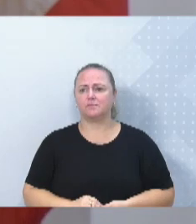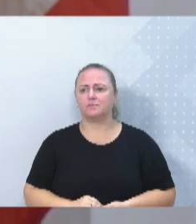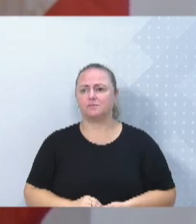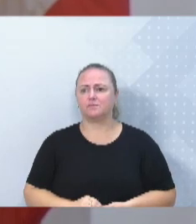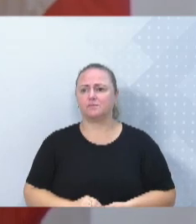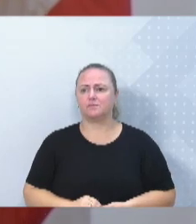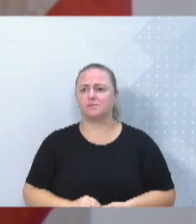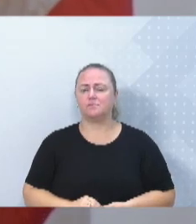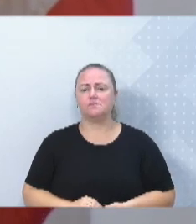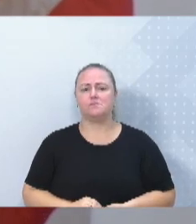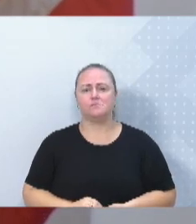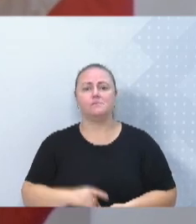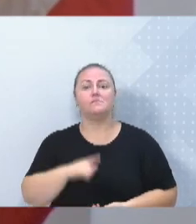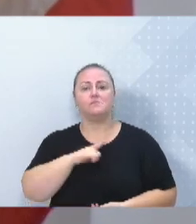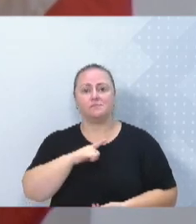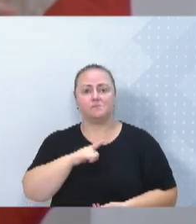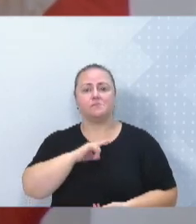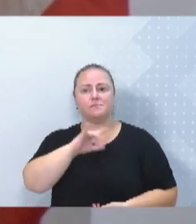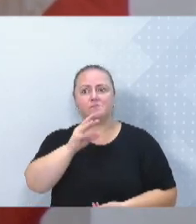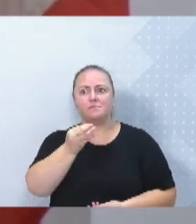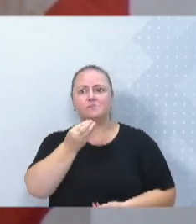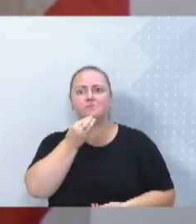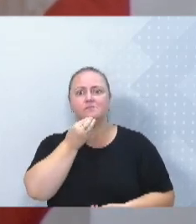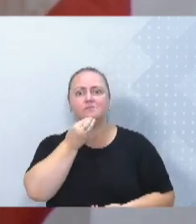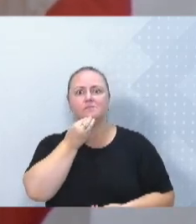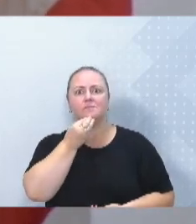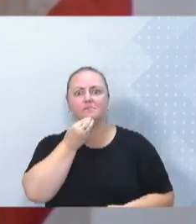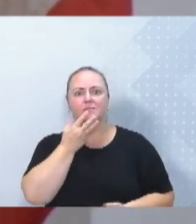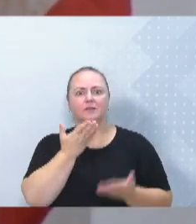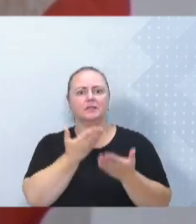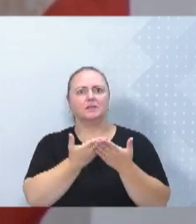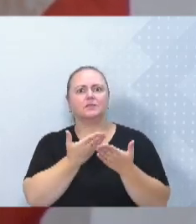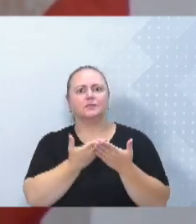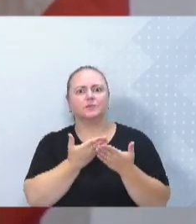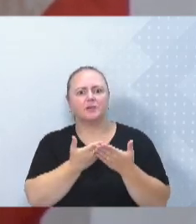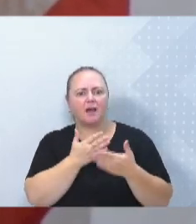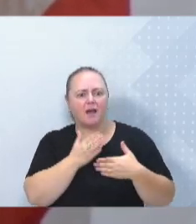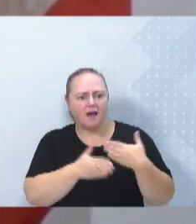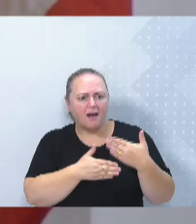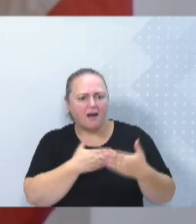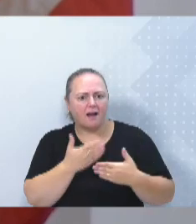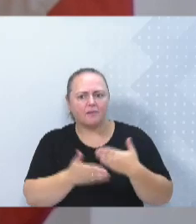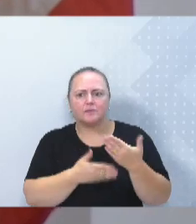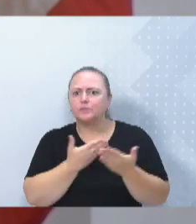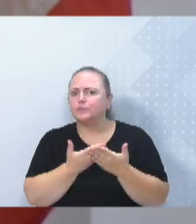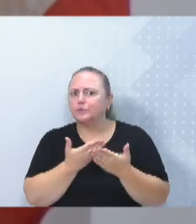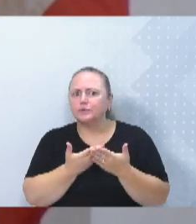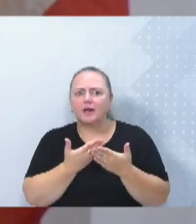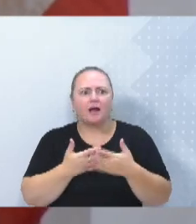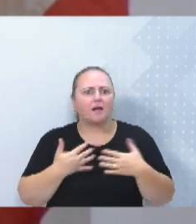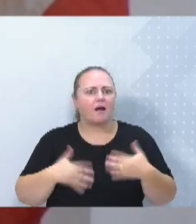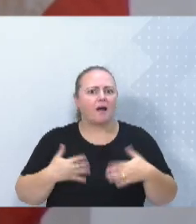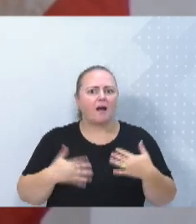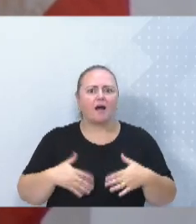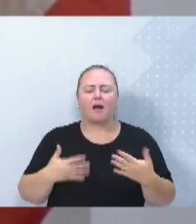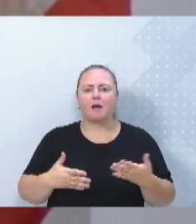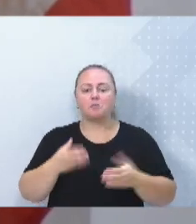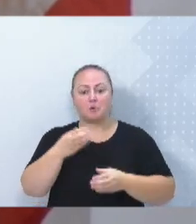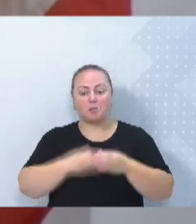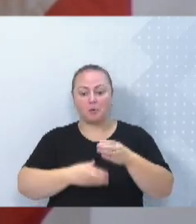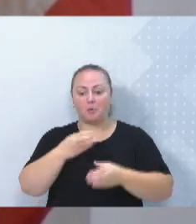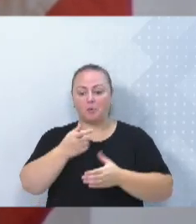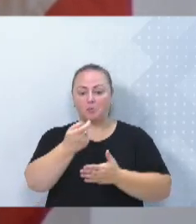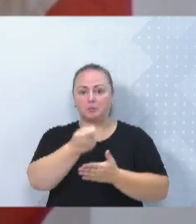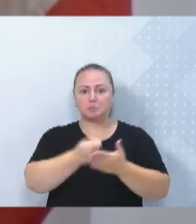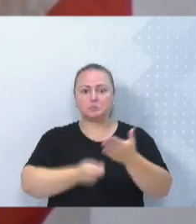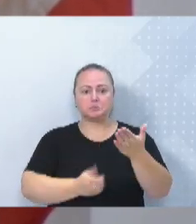tinham oportunidade, estudaram muito, estudaram muito, venceram concursos,